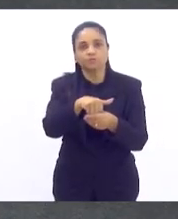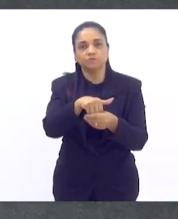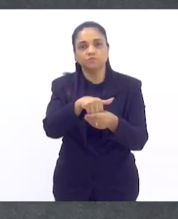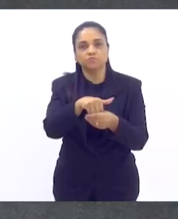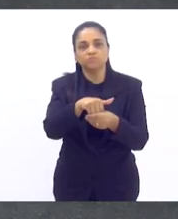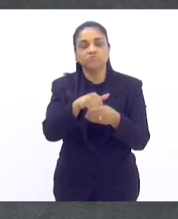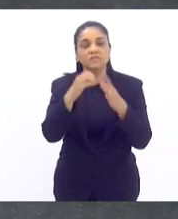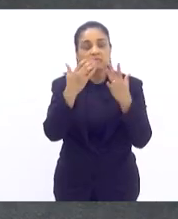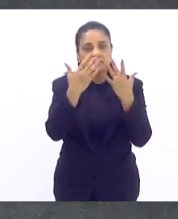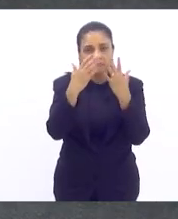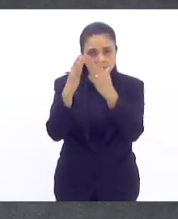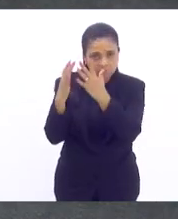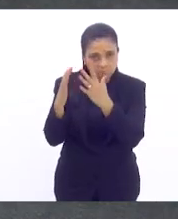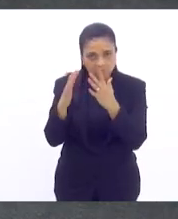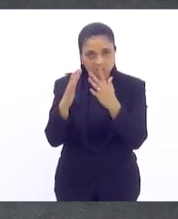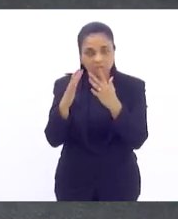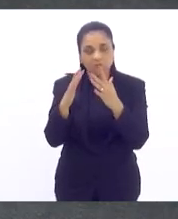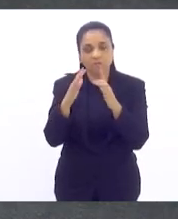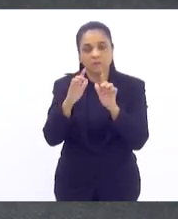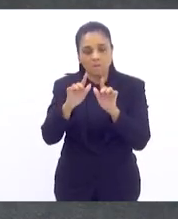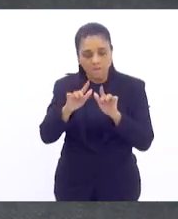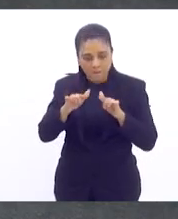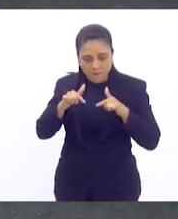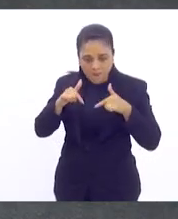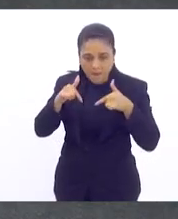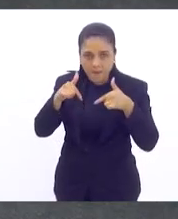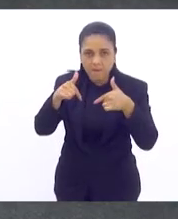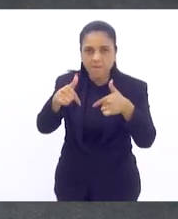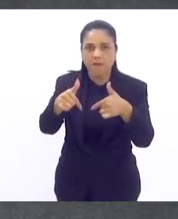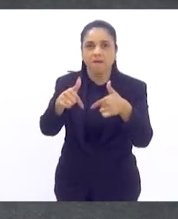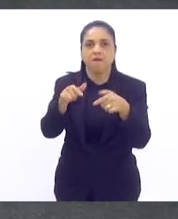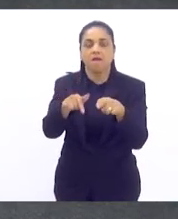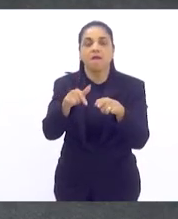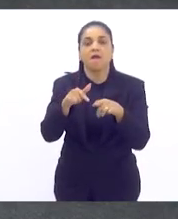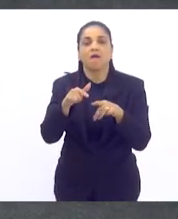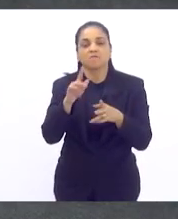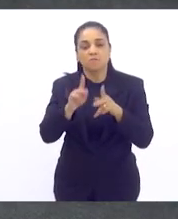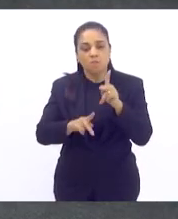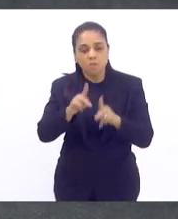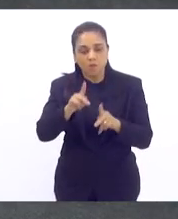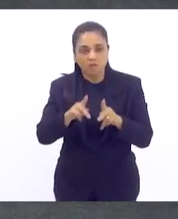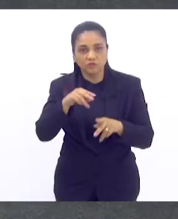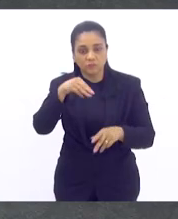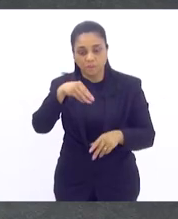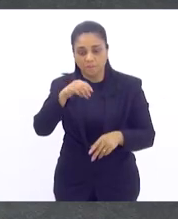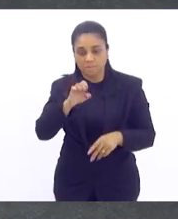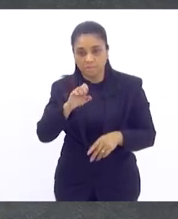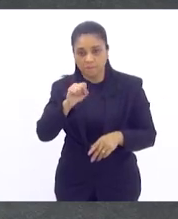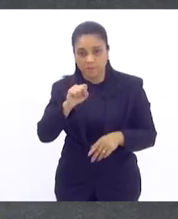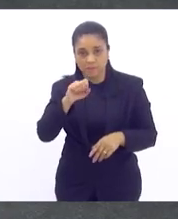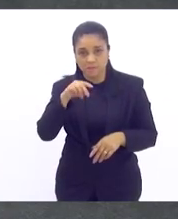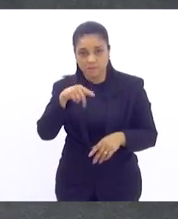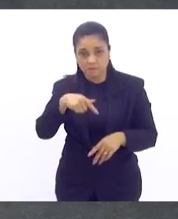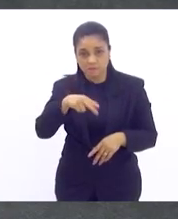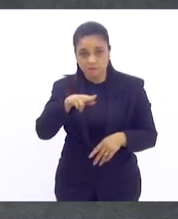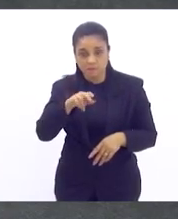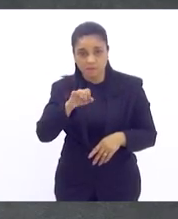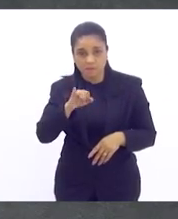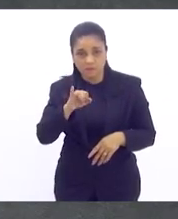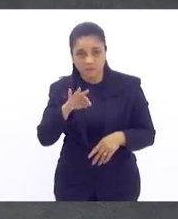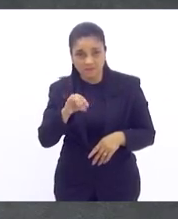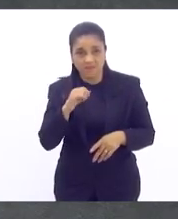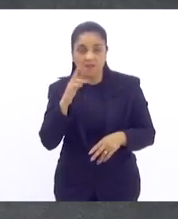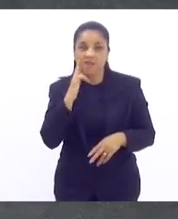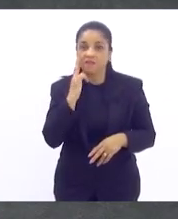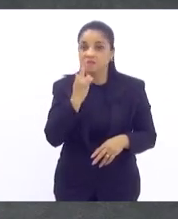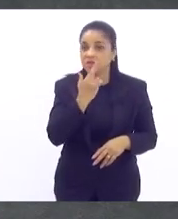Frente Popular em defesa do restaurante do povo lá de Mesquita e dizer que essa conquista da gente